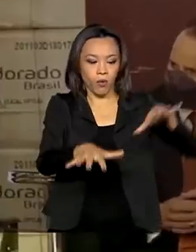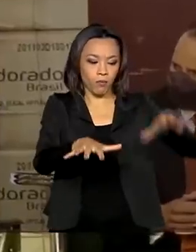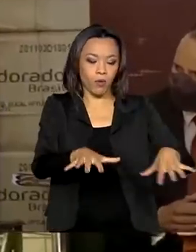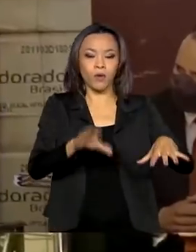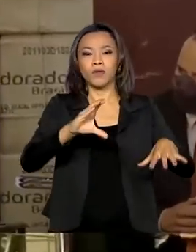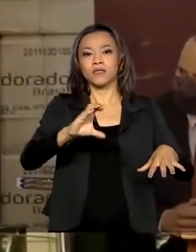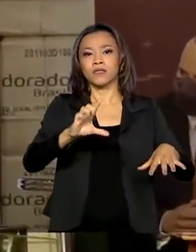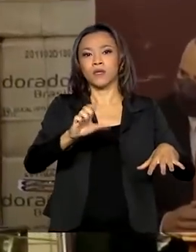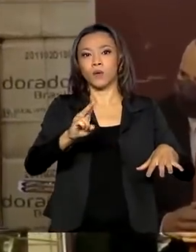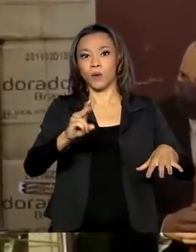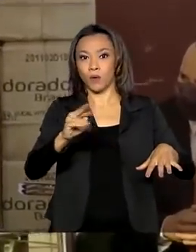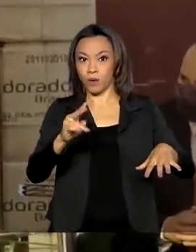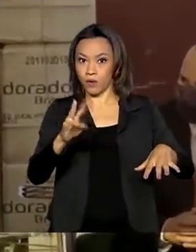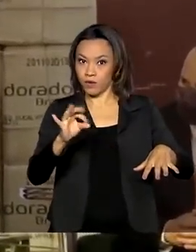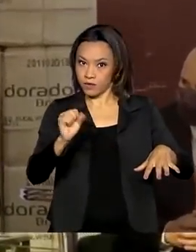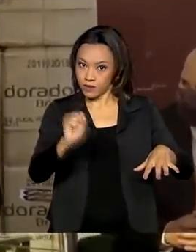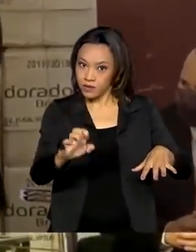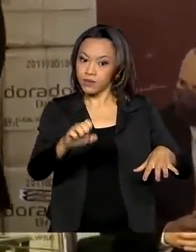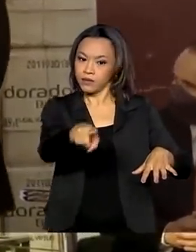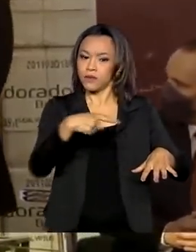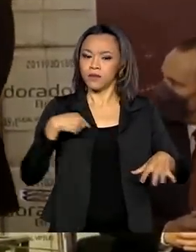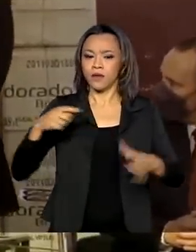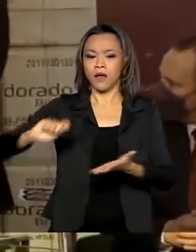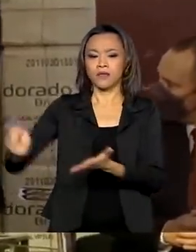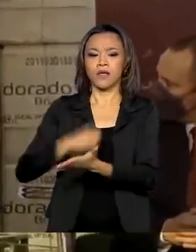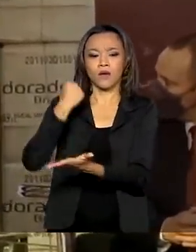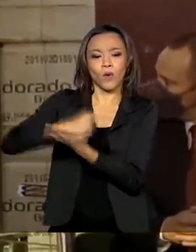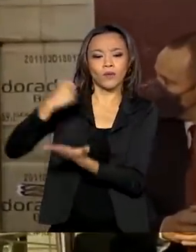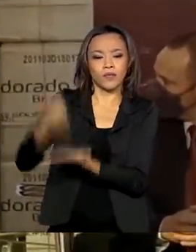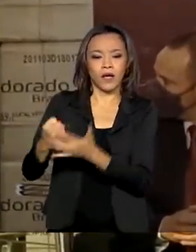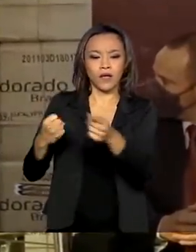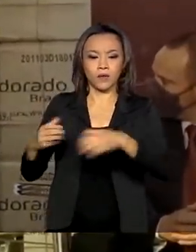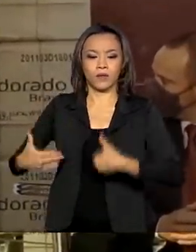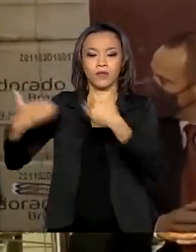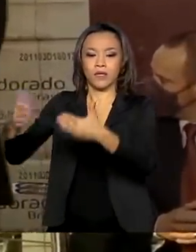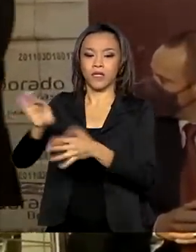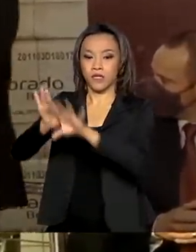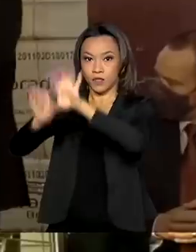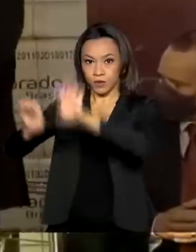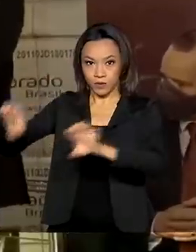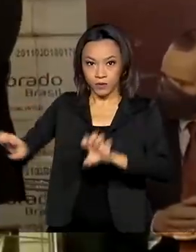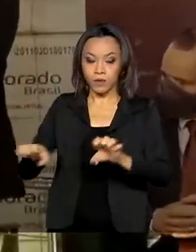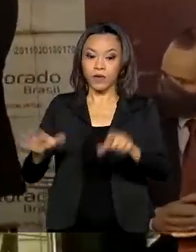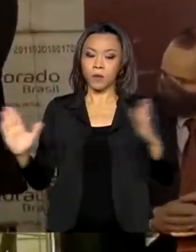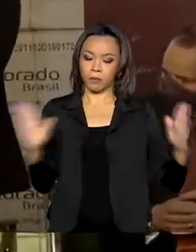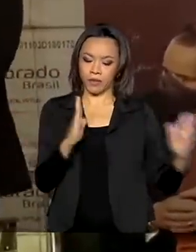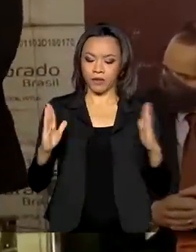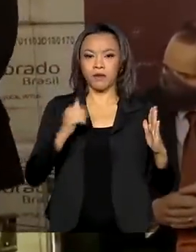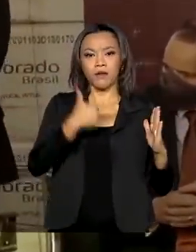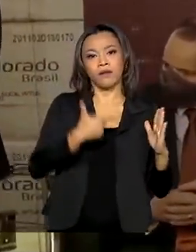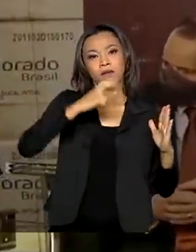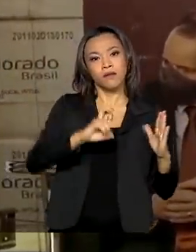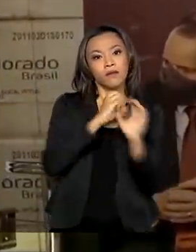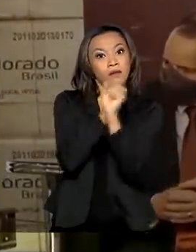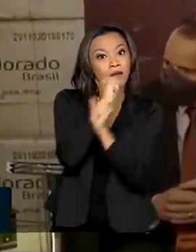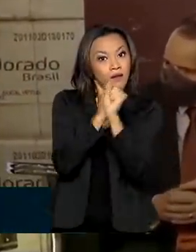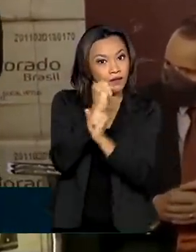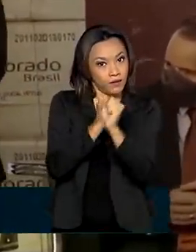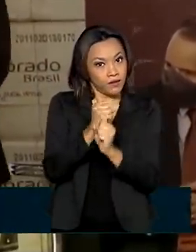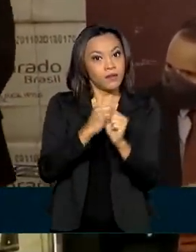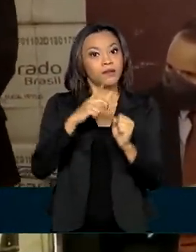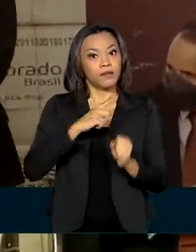contrato de concessão com o Ministério da Infraestrutura. O arrendamento terá duração de 25 anos e prevê R$